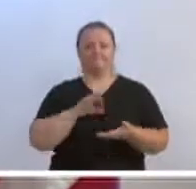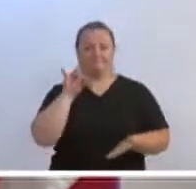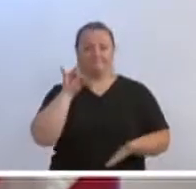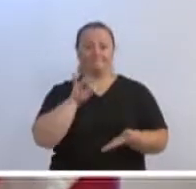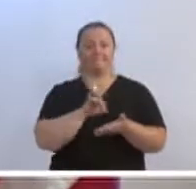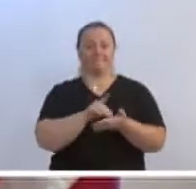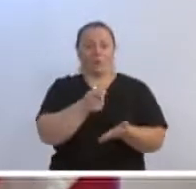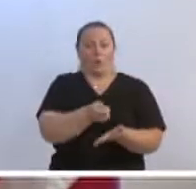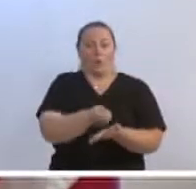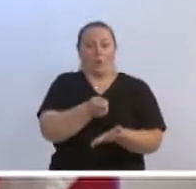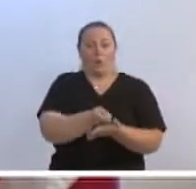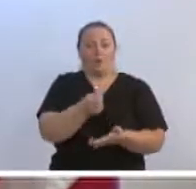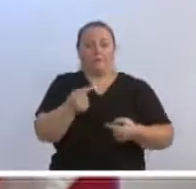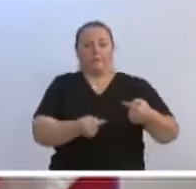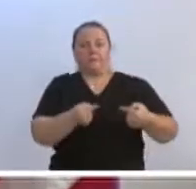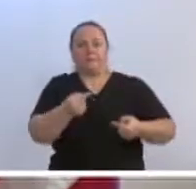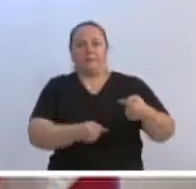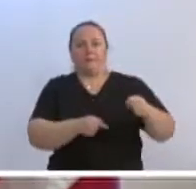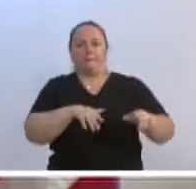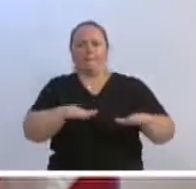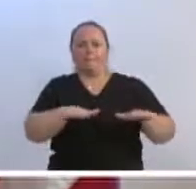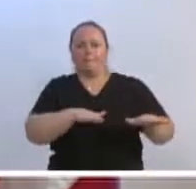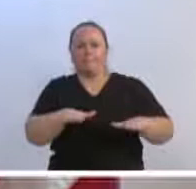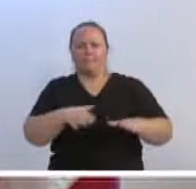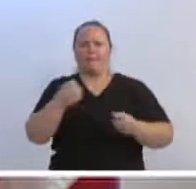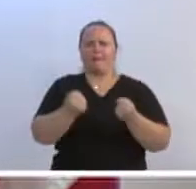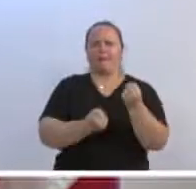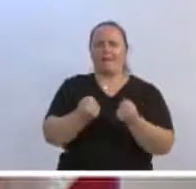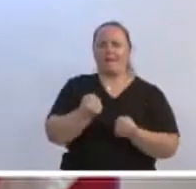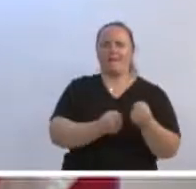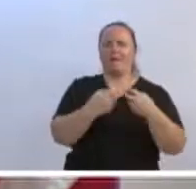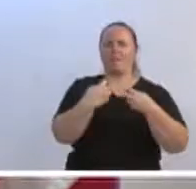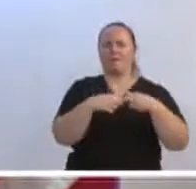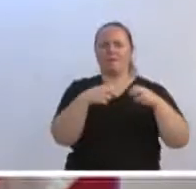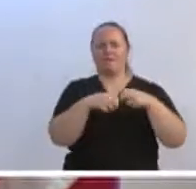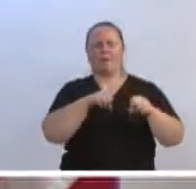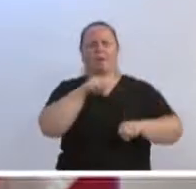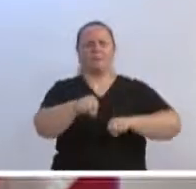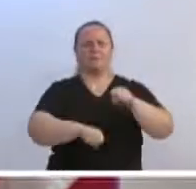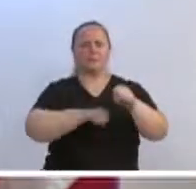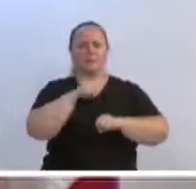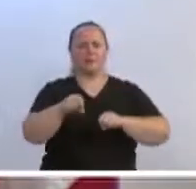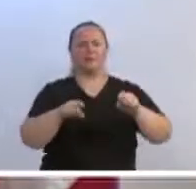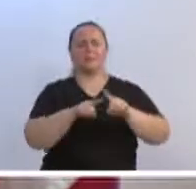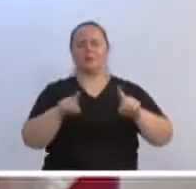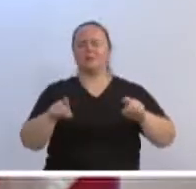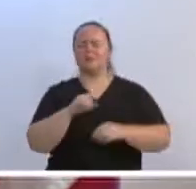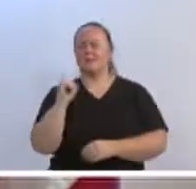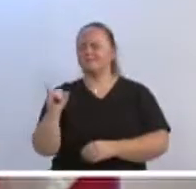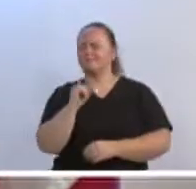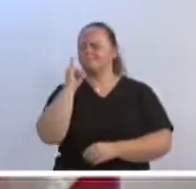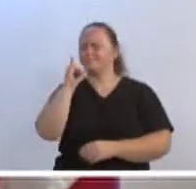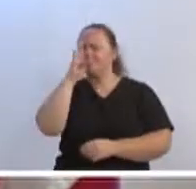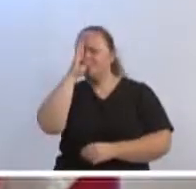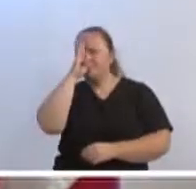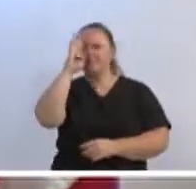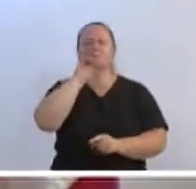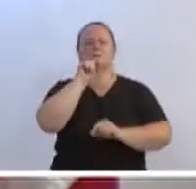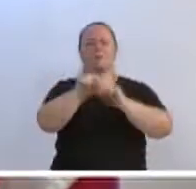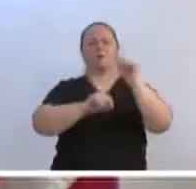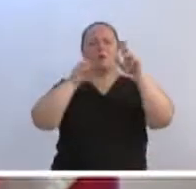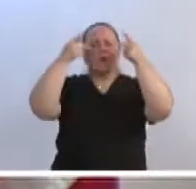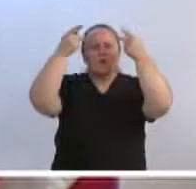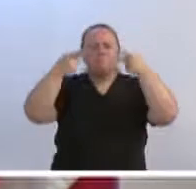mobilidade, transporte público, carros, bicicletas, mas fundamentalmente a humanização do